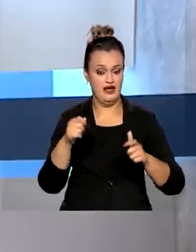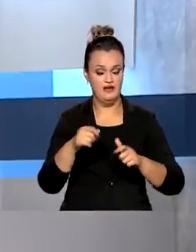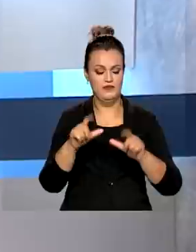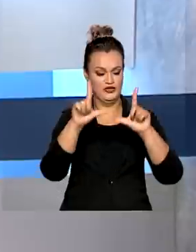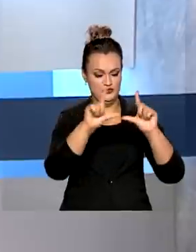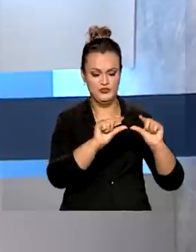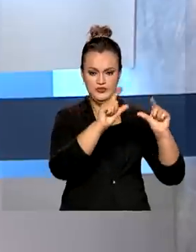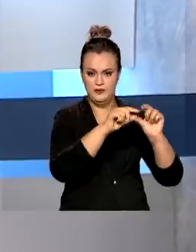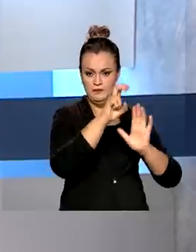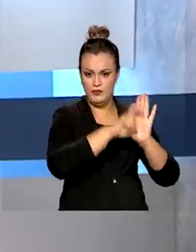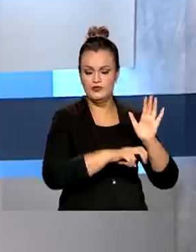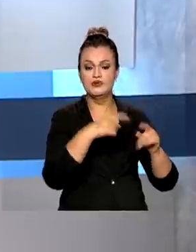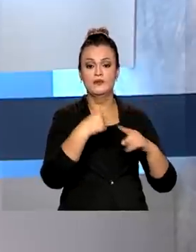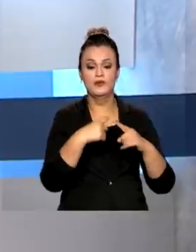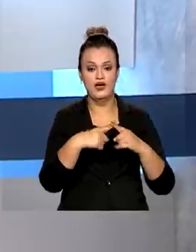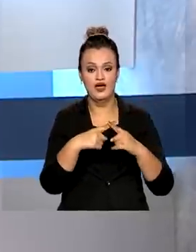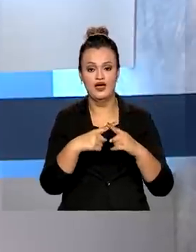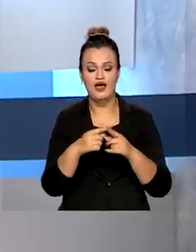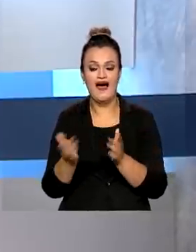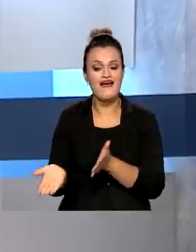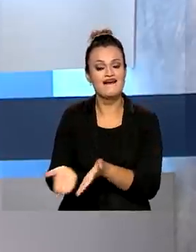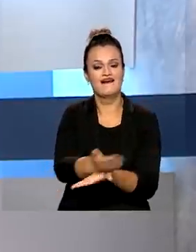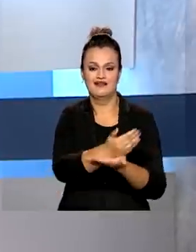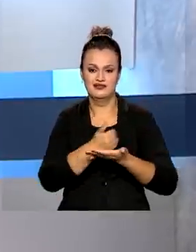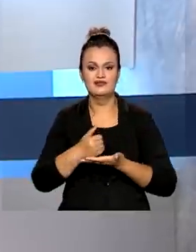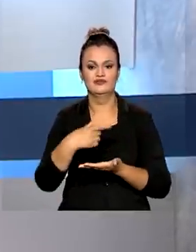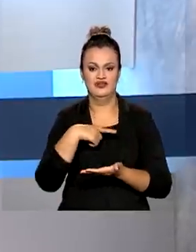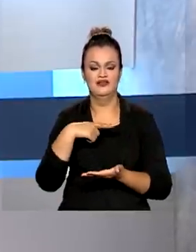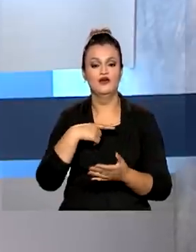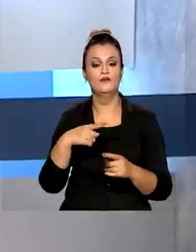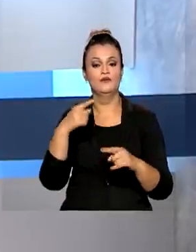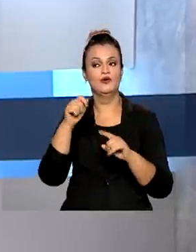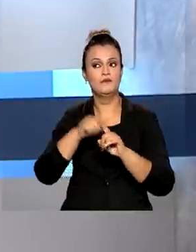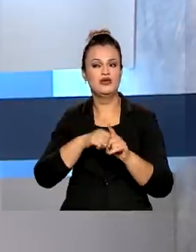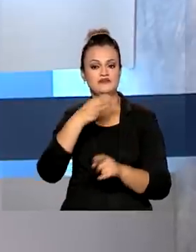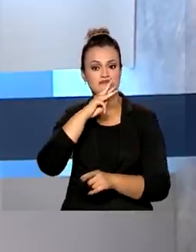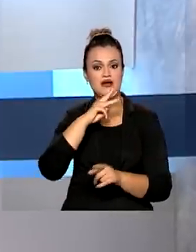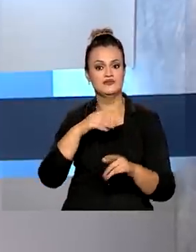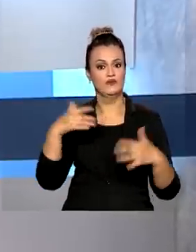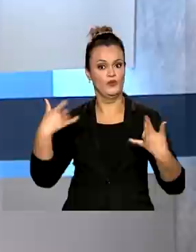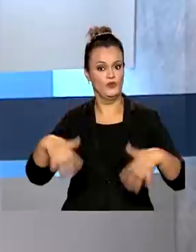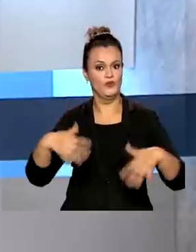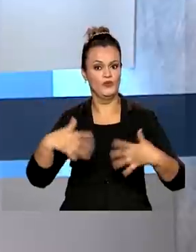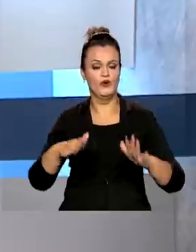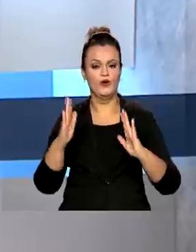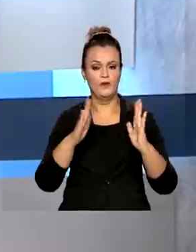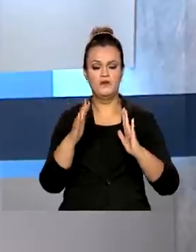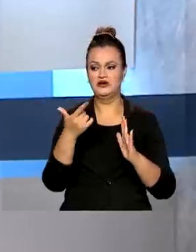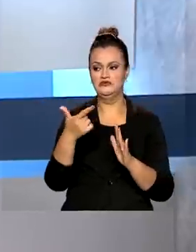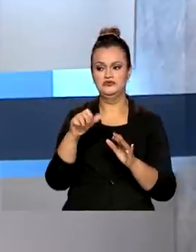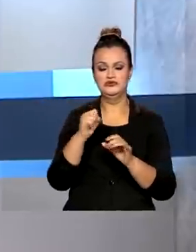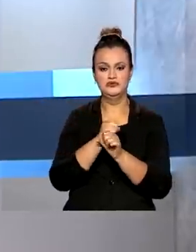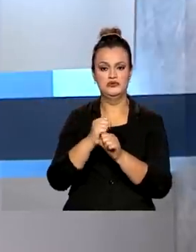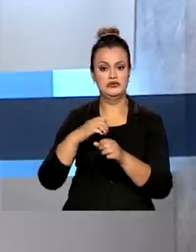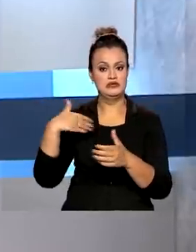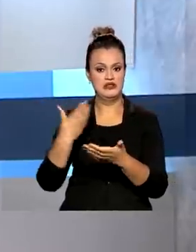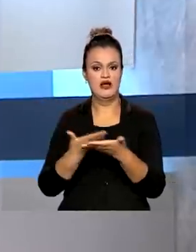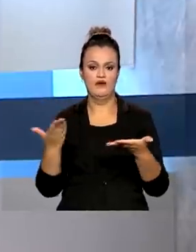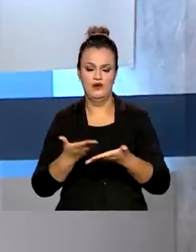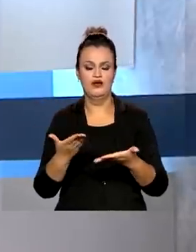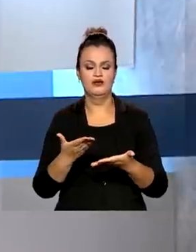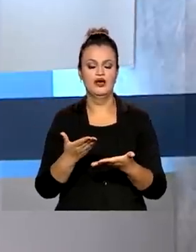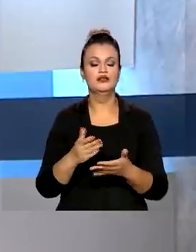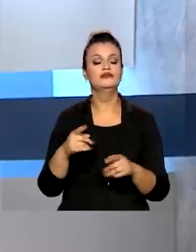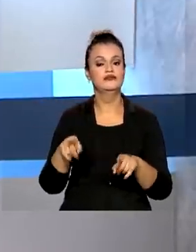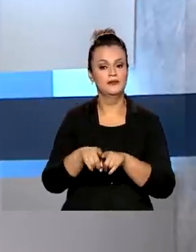reduzir impostos é o aumento na arrecadação, que em março foi a maior para o mês em 28 anos. A tendência também